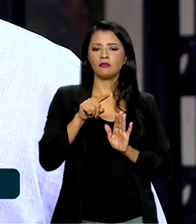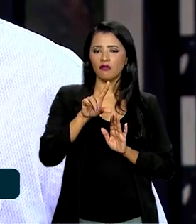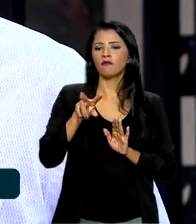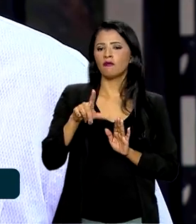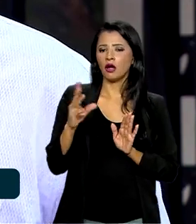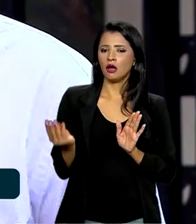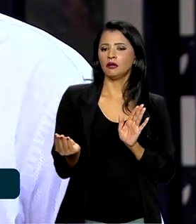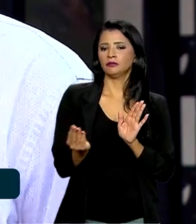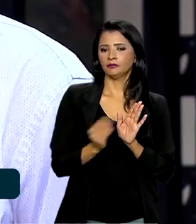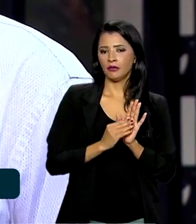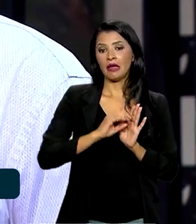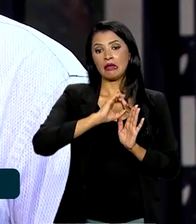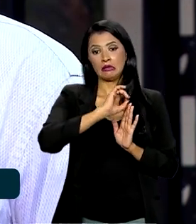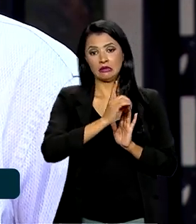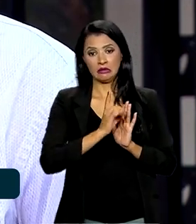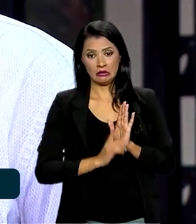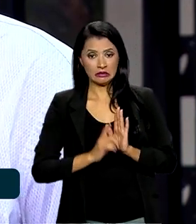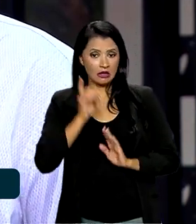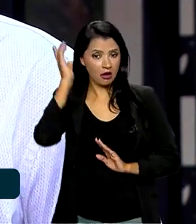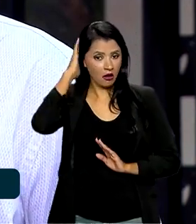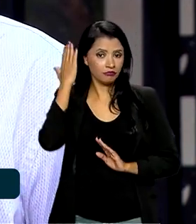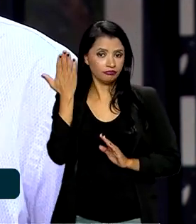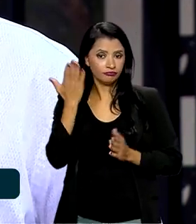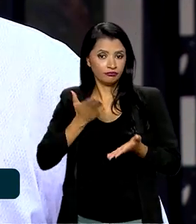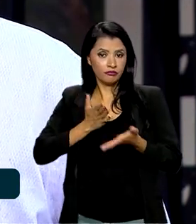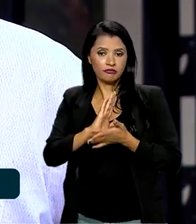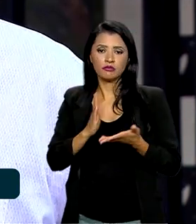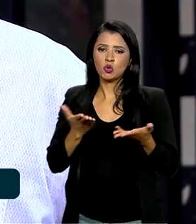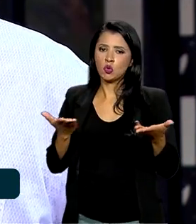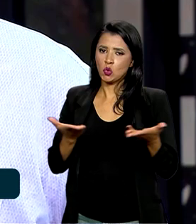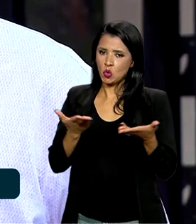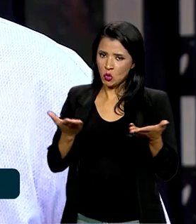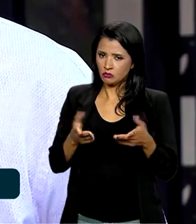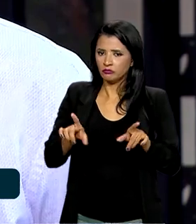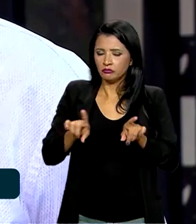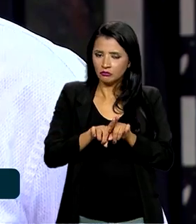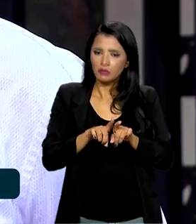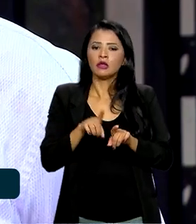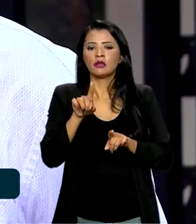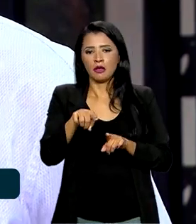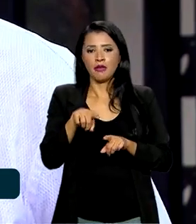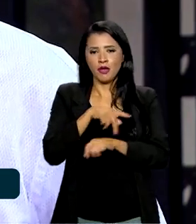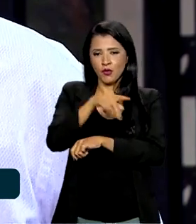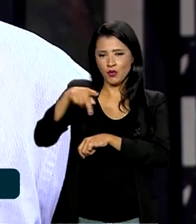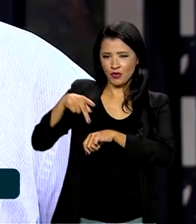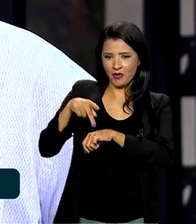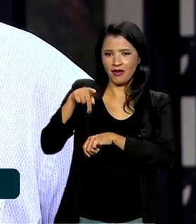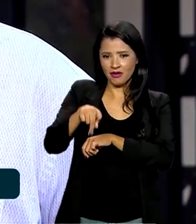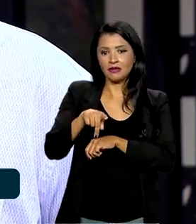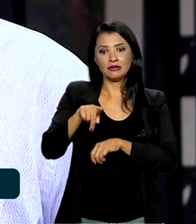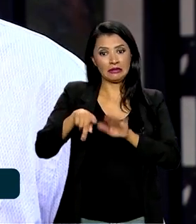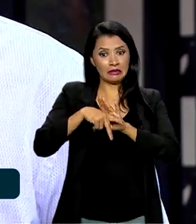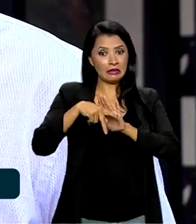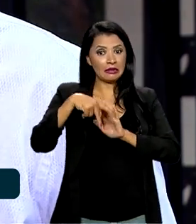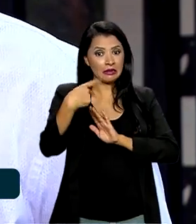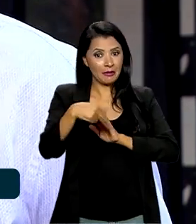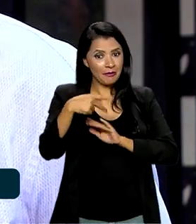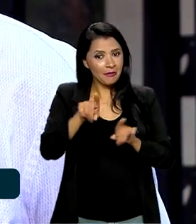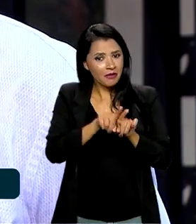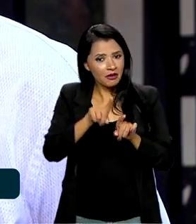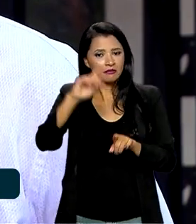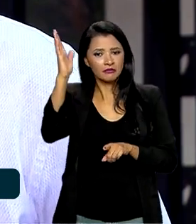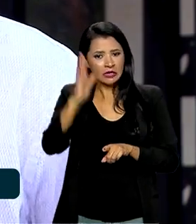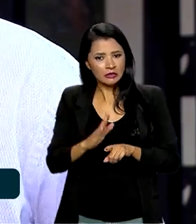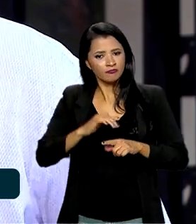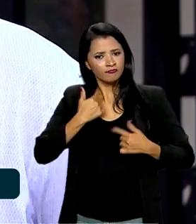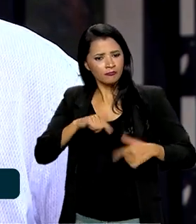a declaração que foi aprovada hoje. E também os países, inclusive o Brasil, vão se debruçar sobre esse